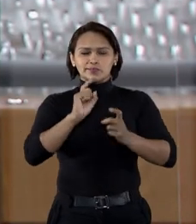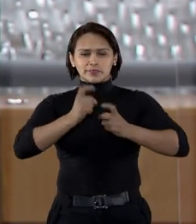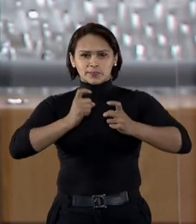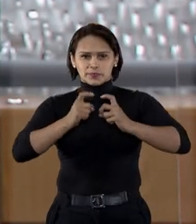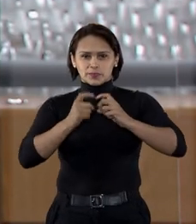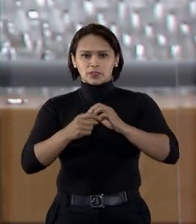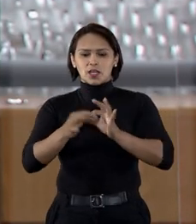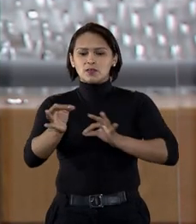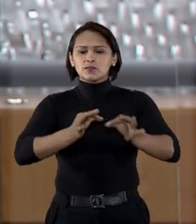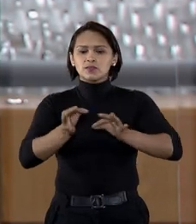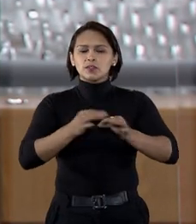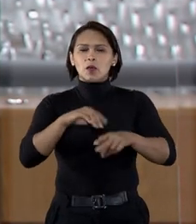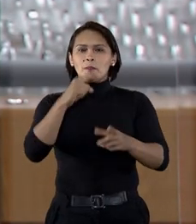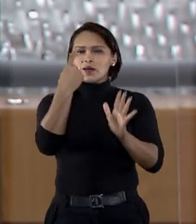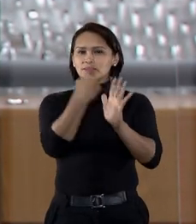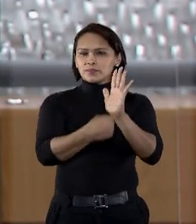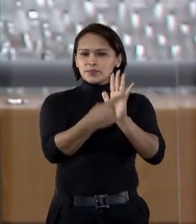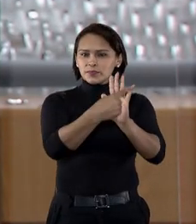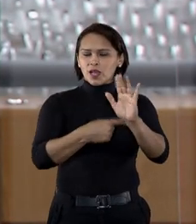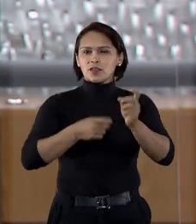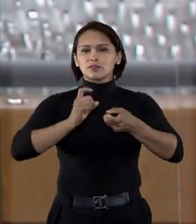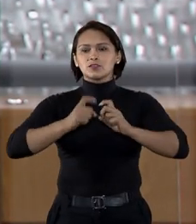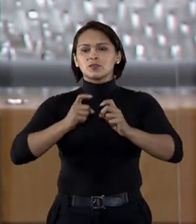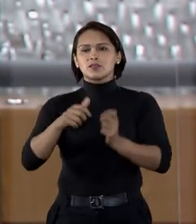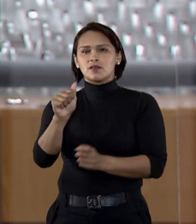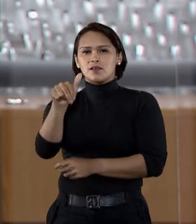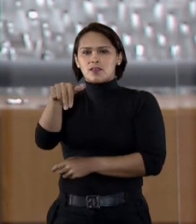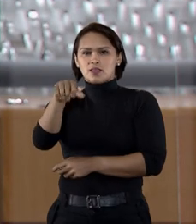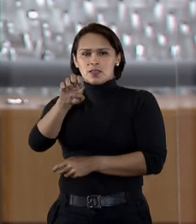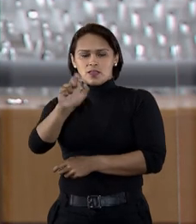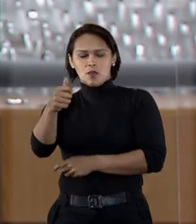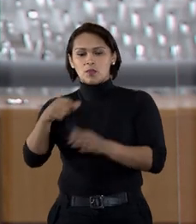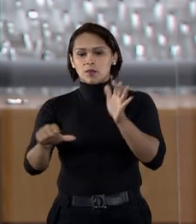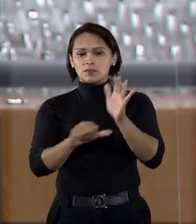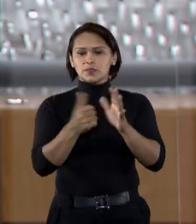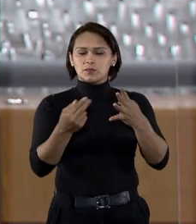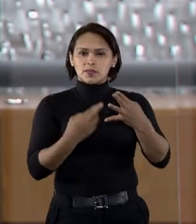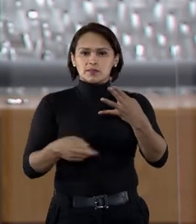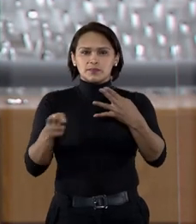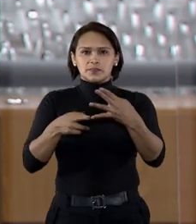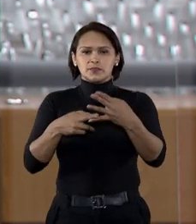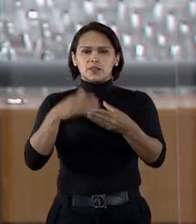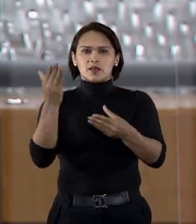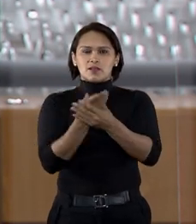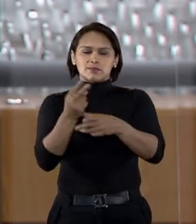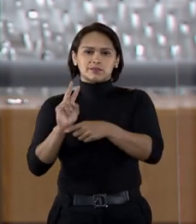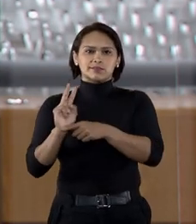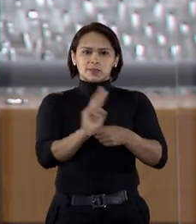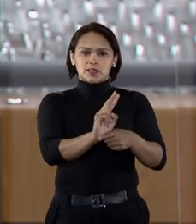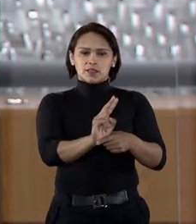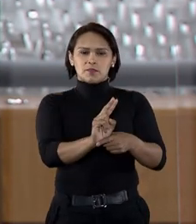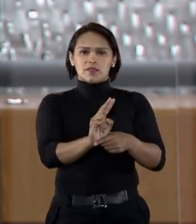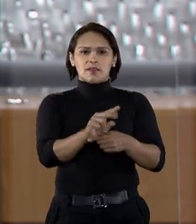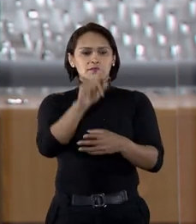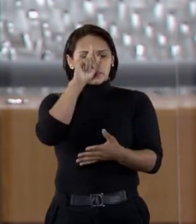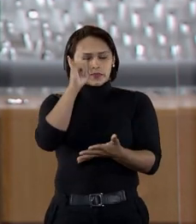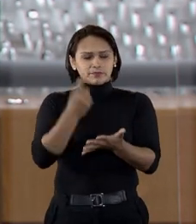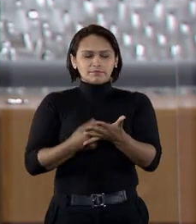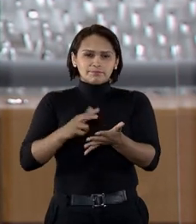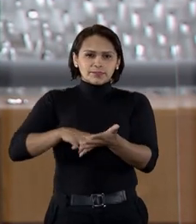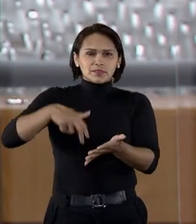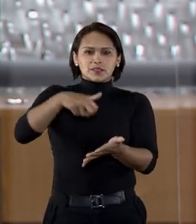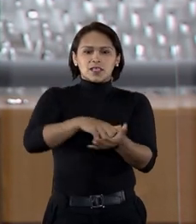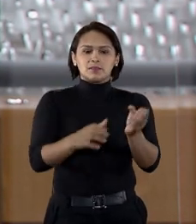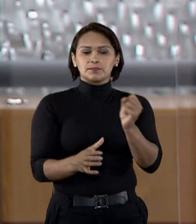administra a usina, juizou a ação para anular o ato administrativo da ANEL. Em primeira instância, foi concedida eliminar confirmada a incentença